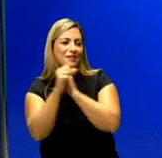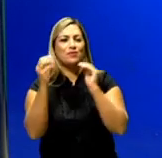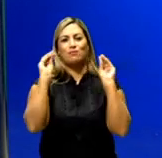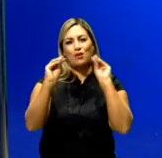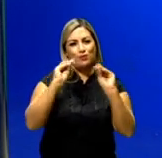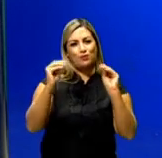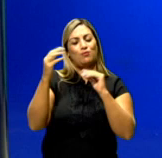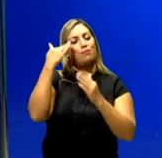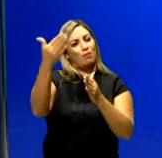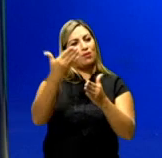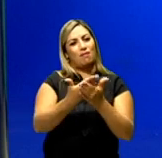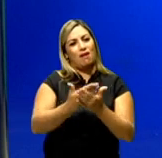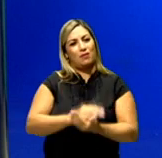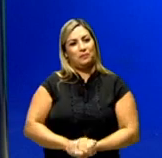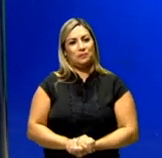grande beijo. Até a próxima.